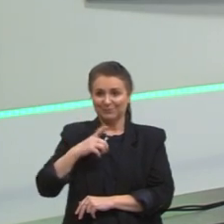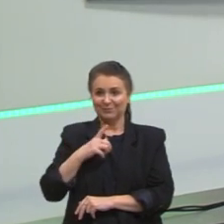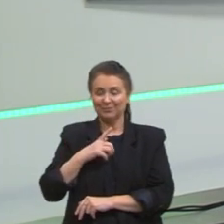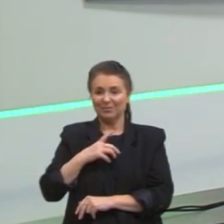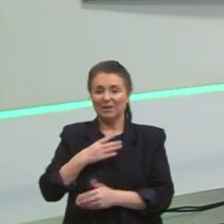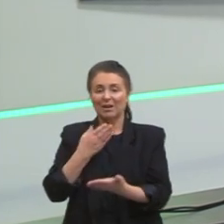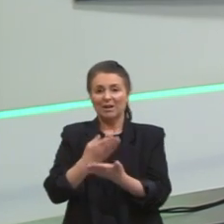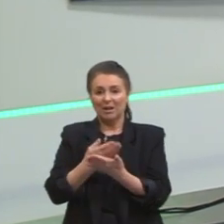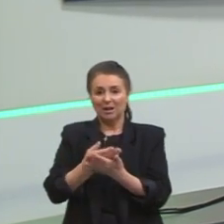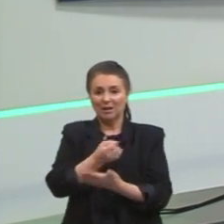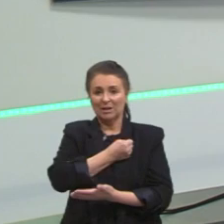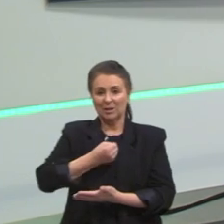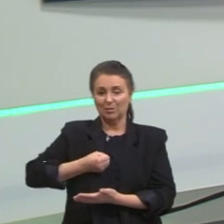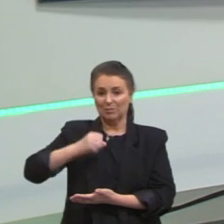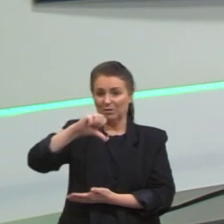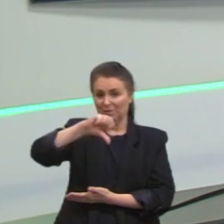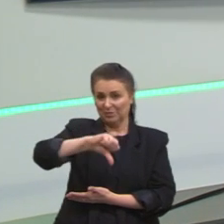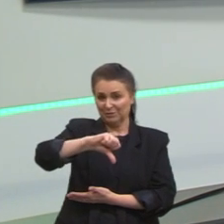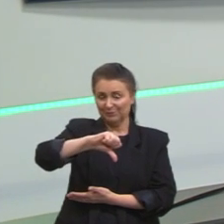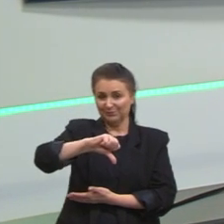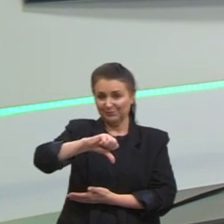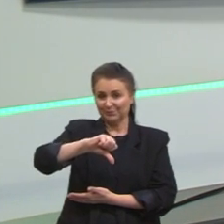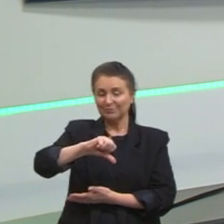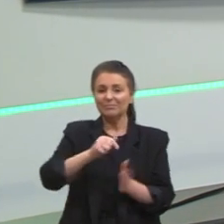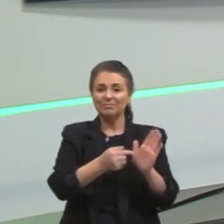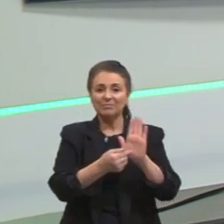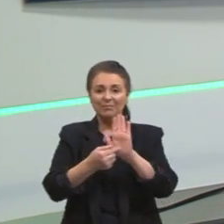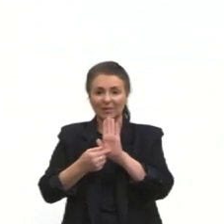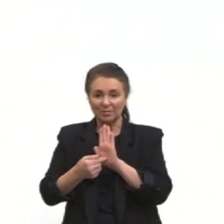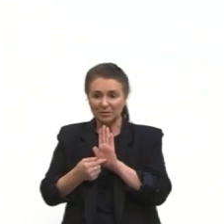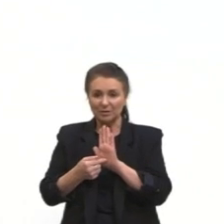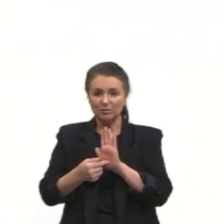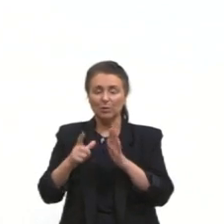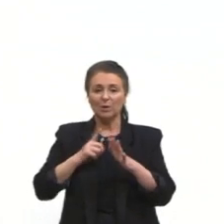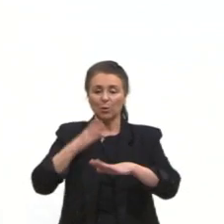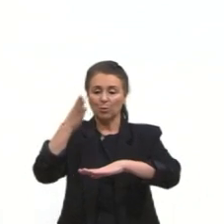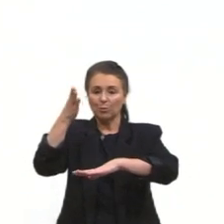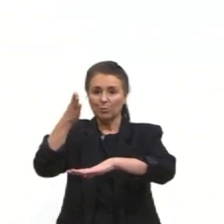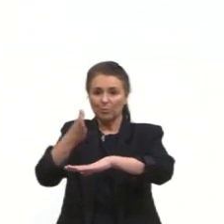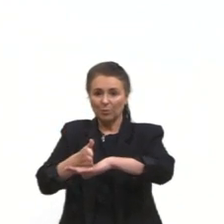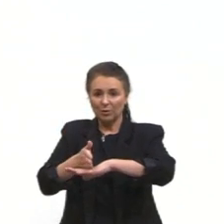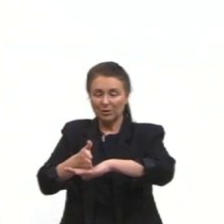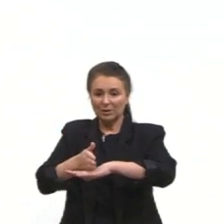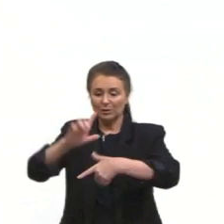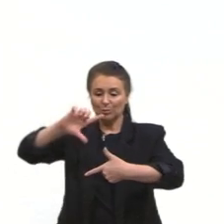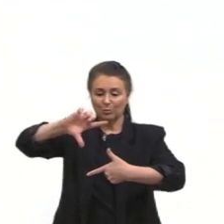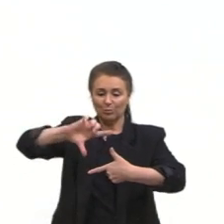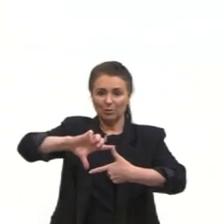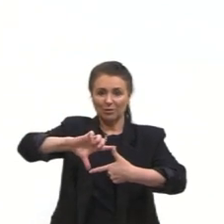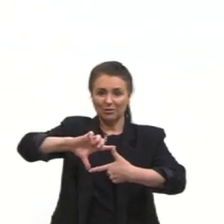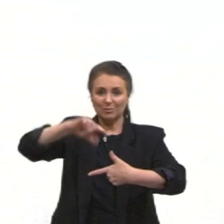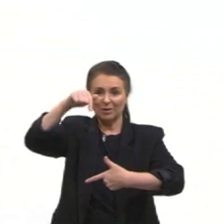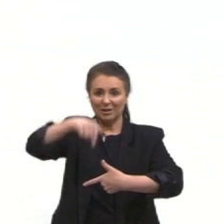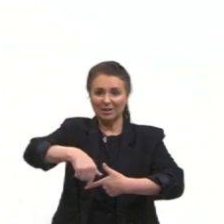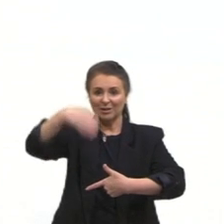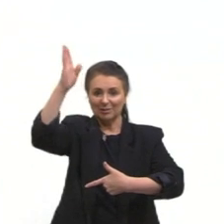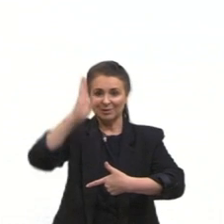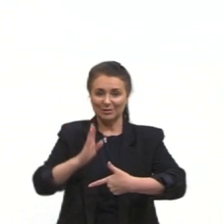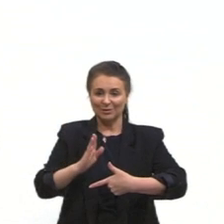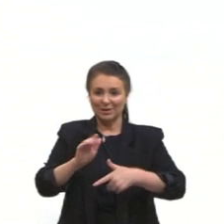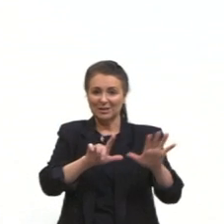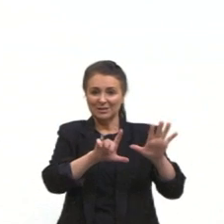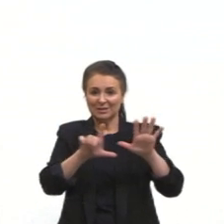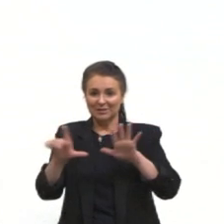nossa aula número 9 foi, então, sobre esse modernismo no Brasil. A Semana de Arte Moderna,